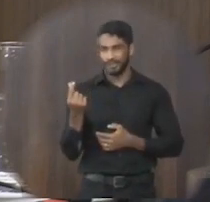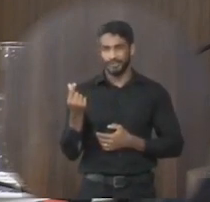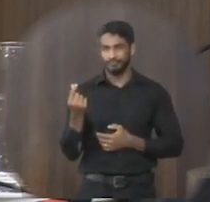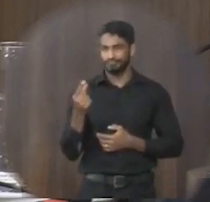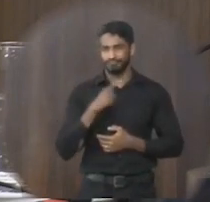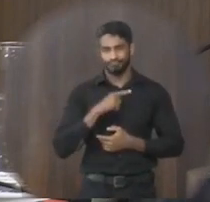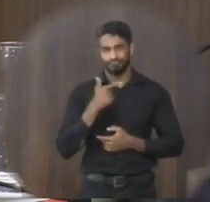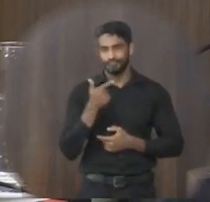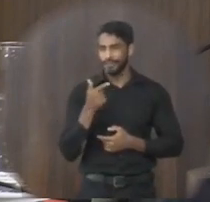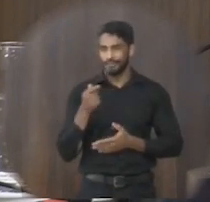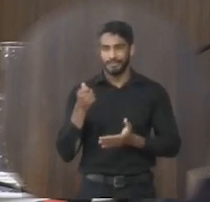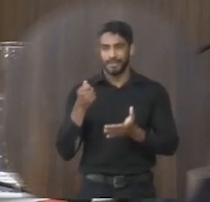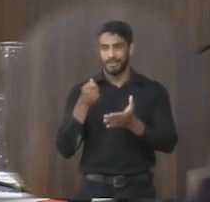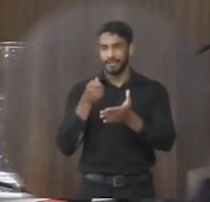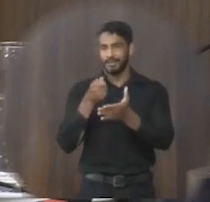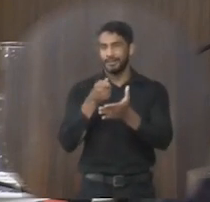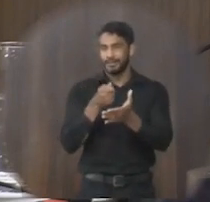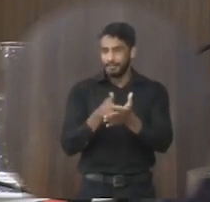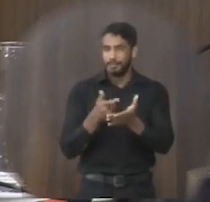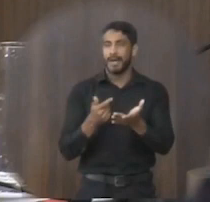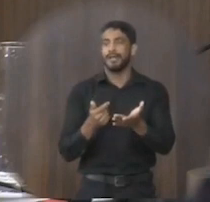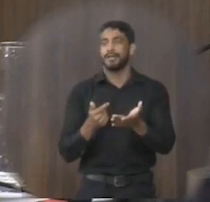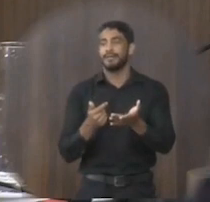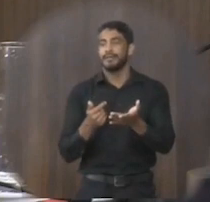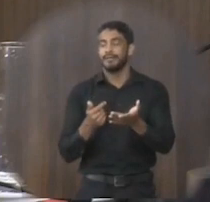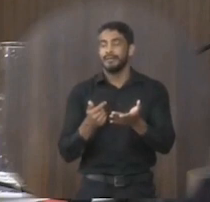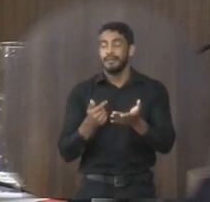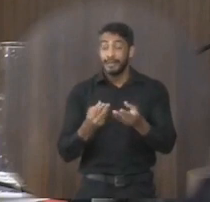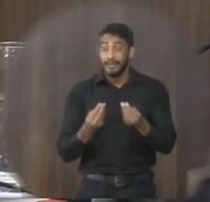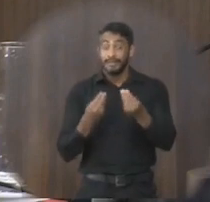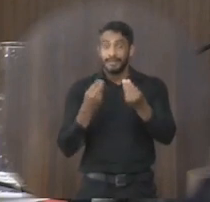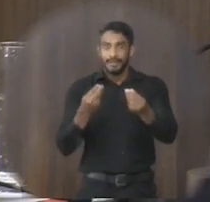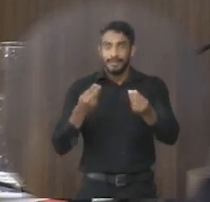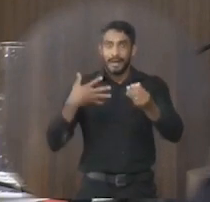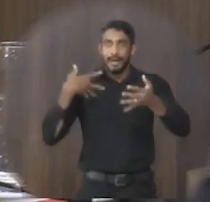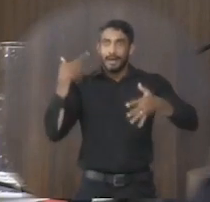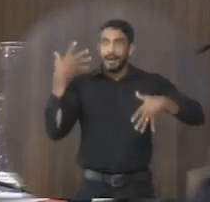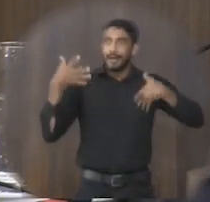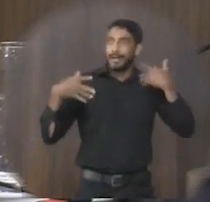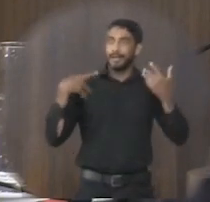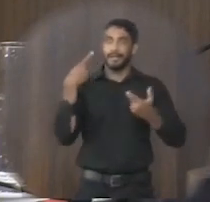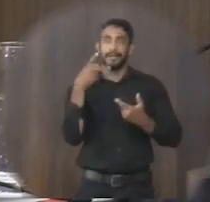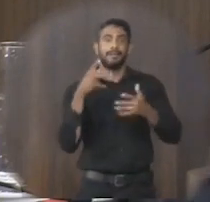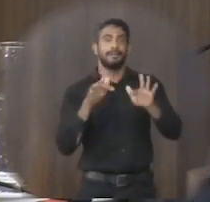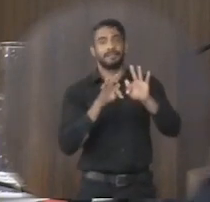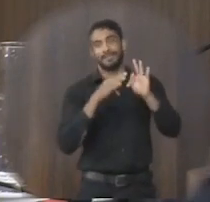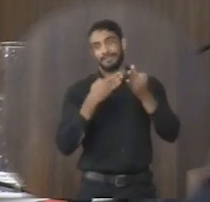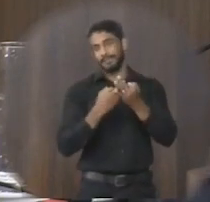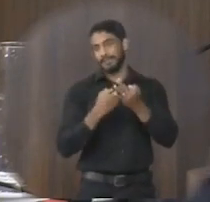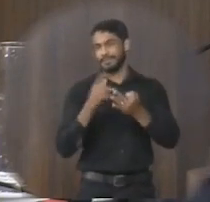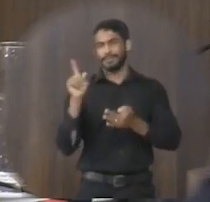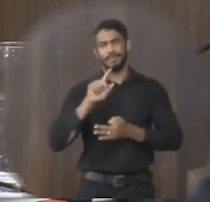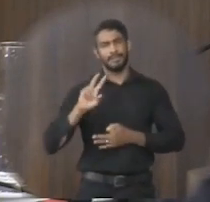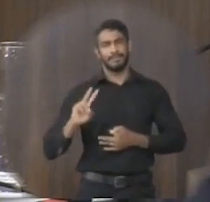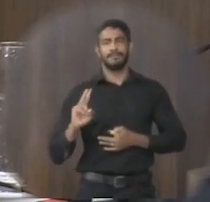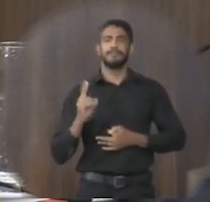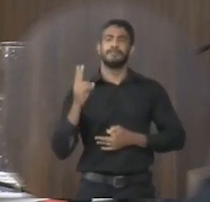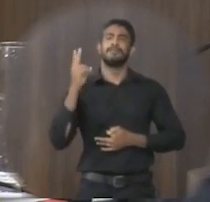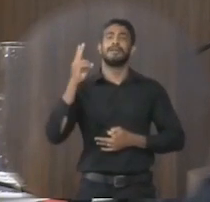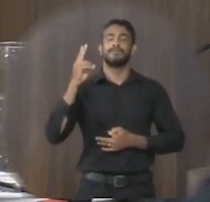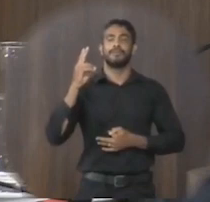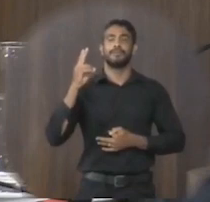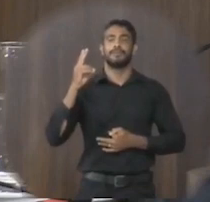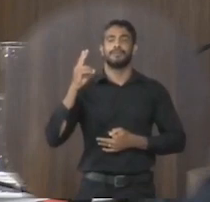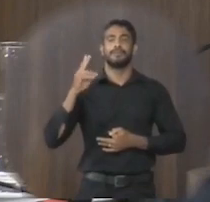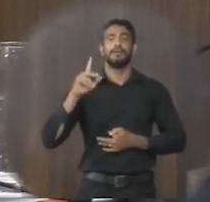que pague, que traz alegria dessas famílias mais, não é valores. Mas o bonito de tudo